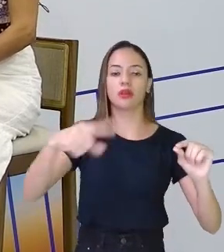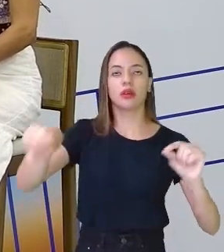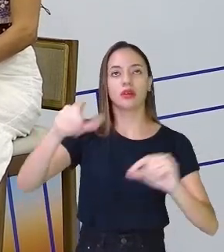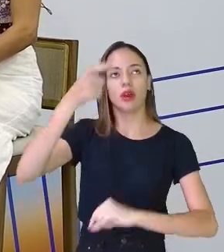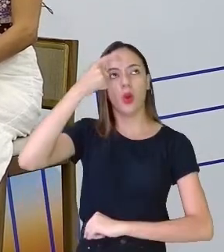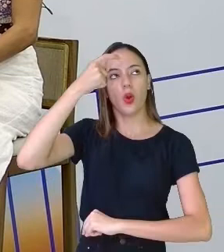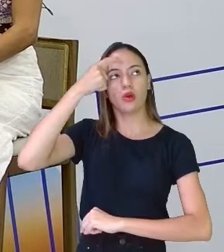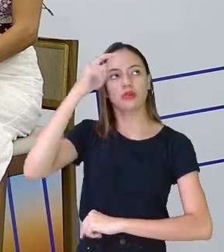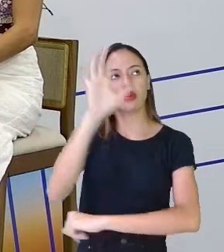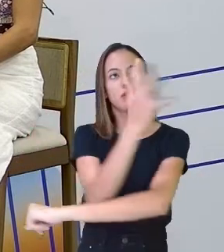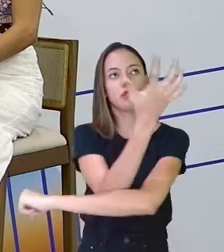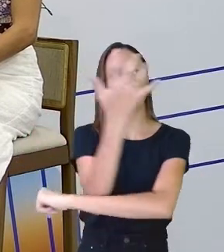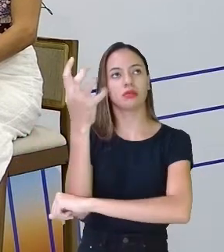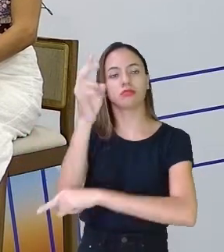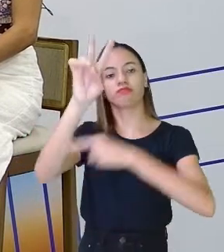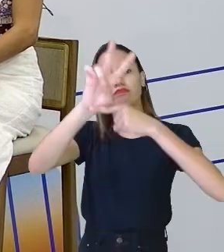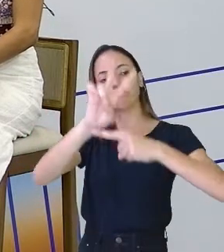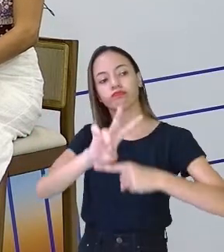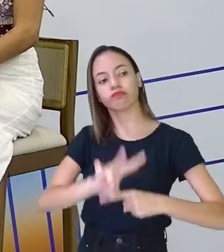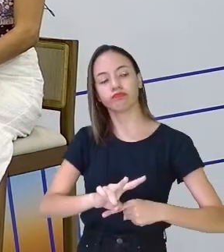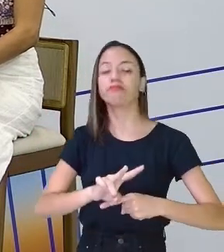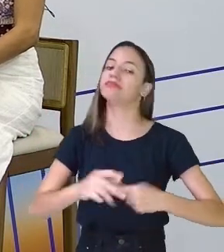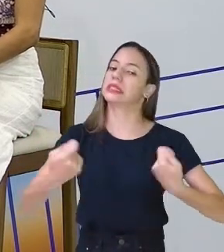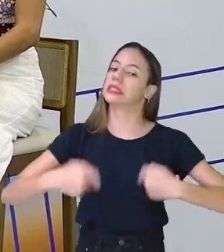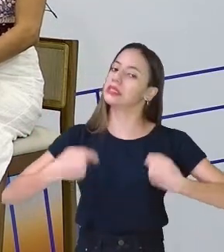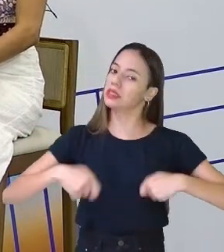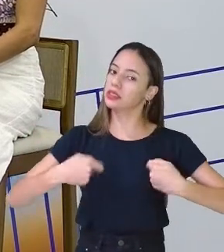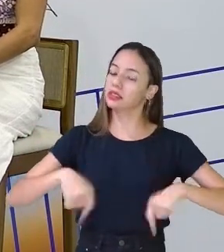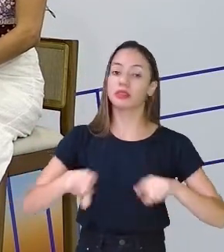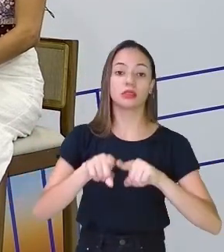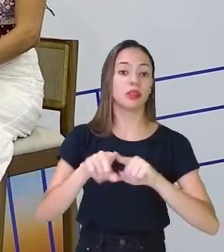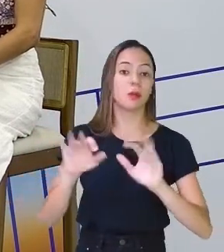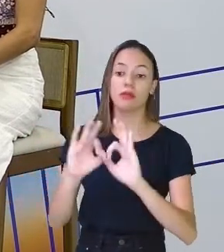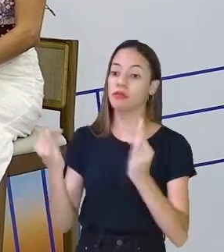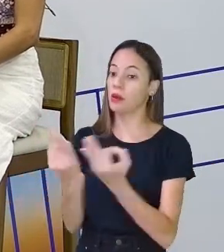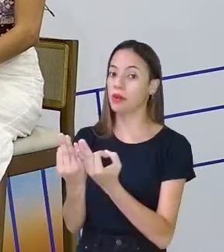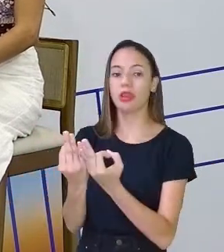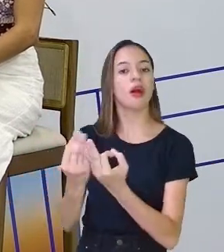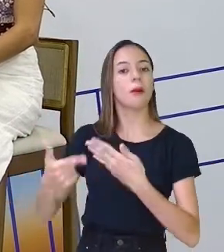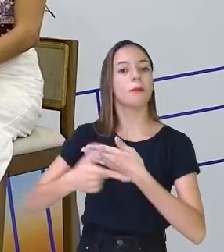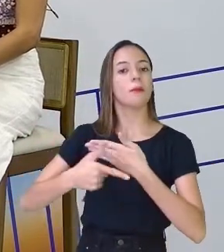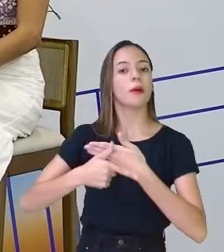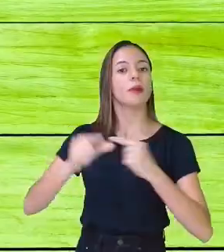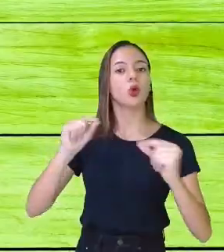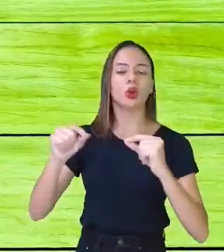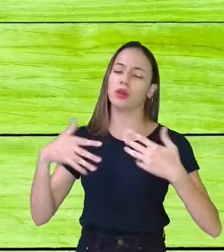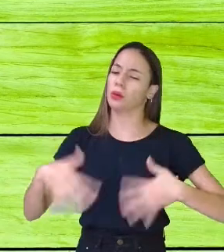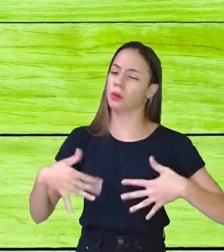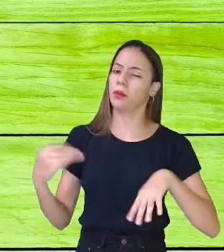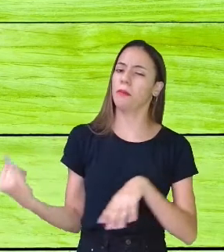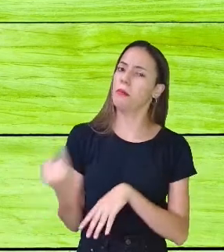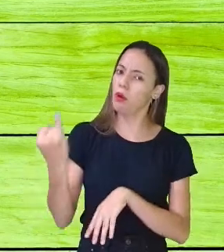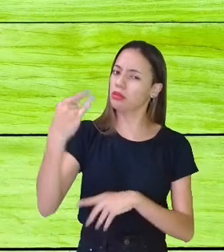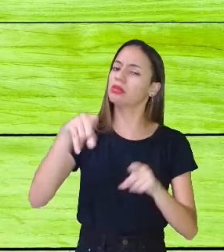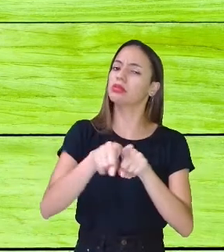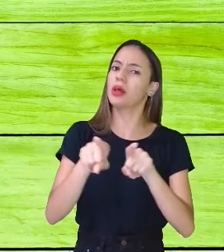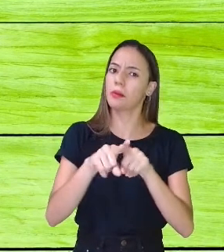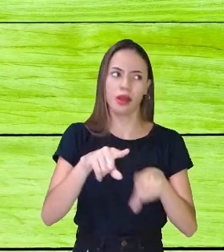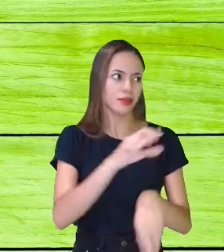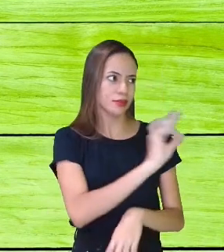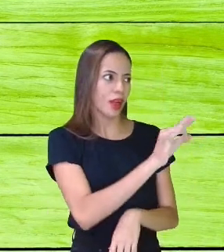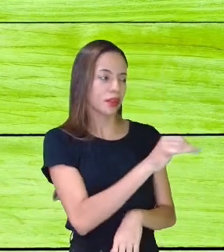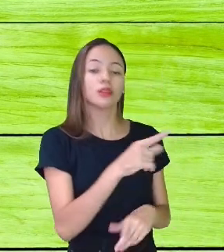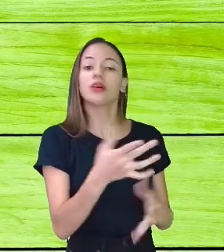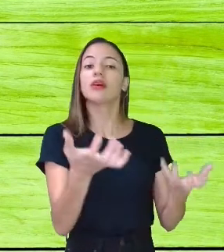consciência ambiental, preservar, cuidar do meio ambiente. E a família também, ela tem esse papel fundamental, não é, Nélio?